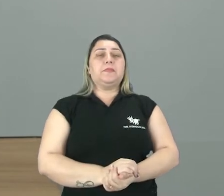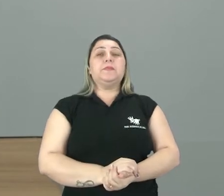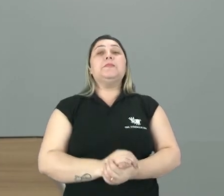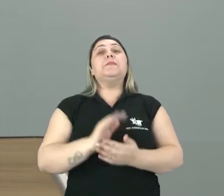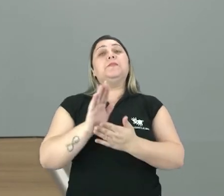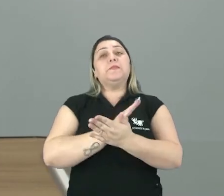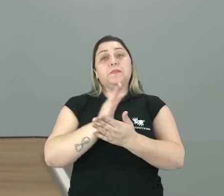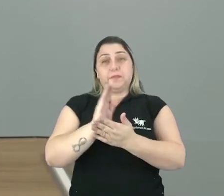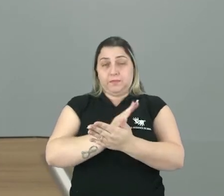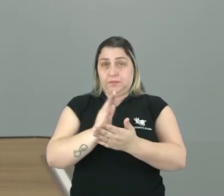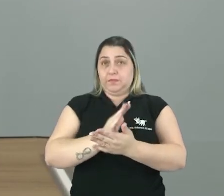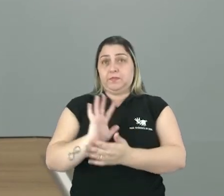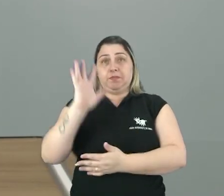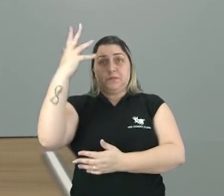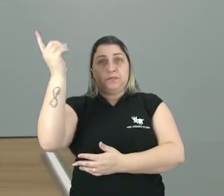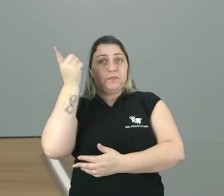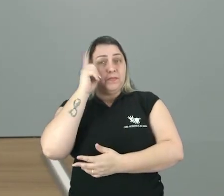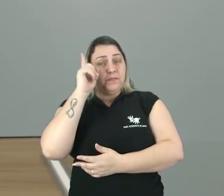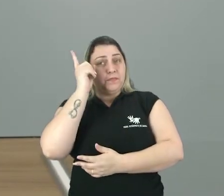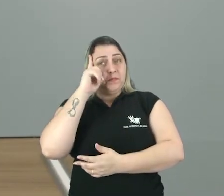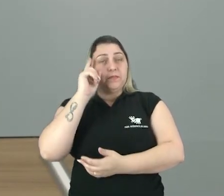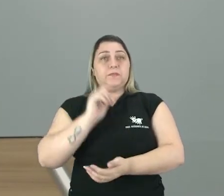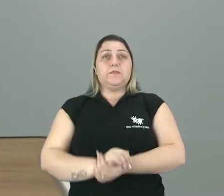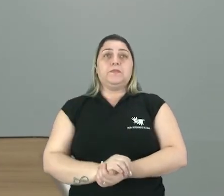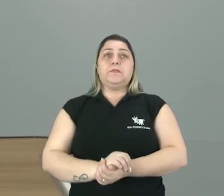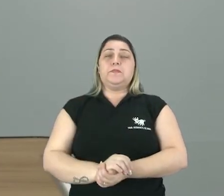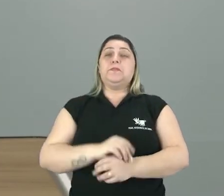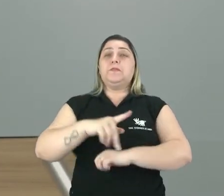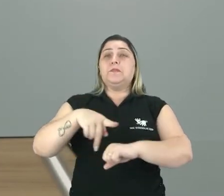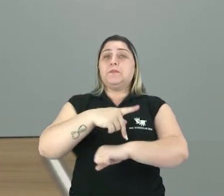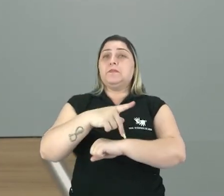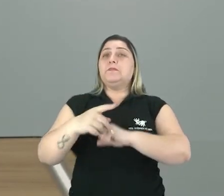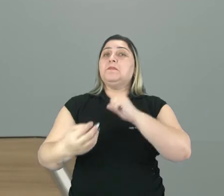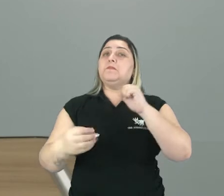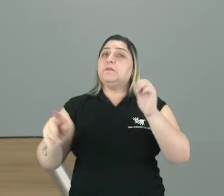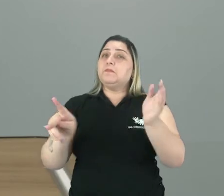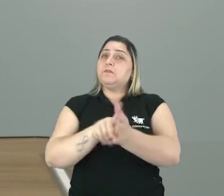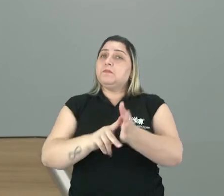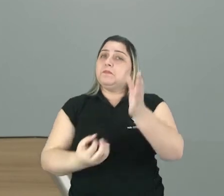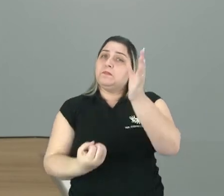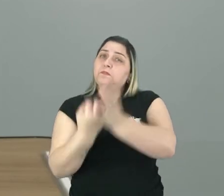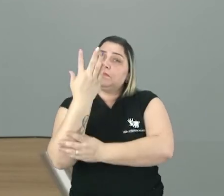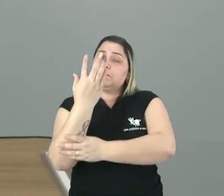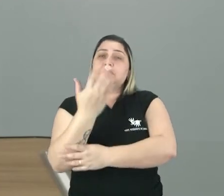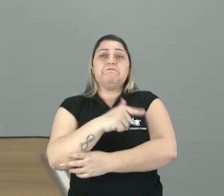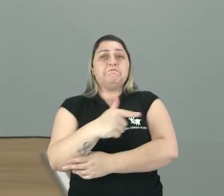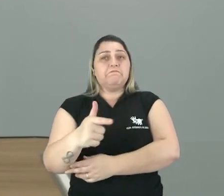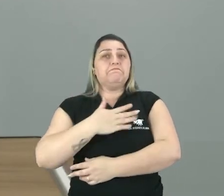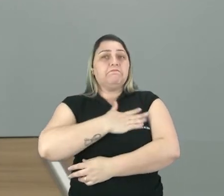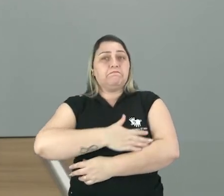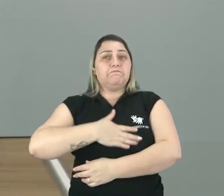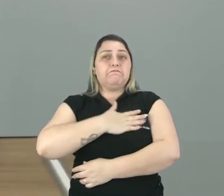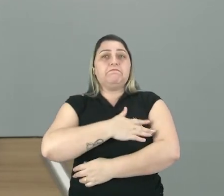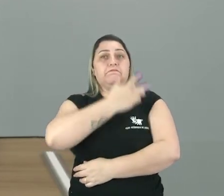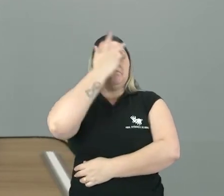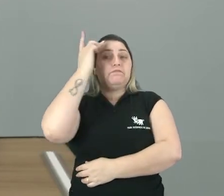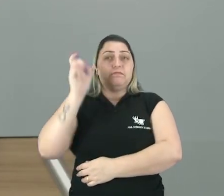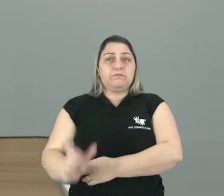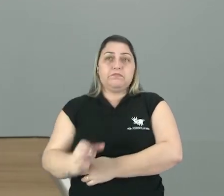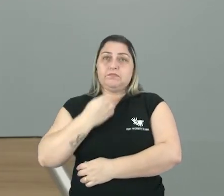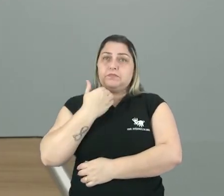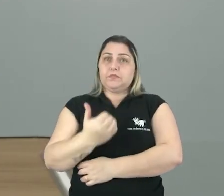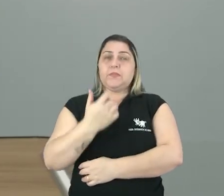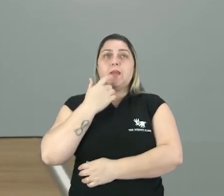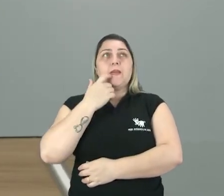situações do seu cotidiano. E muitas vezes no seu país de origem. Não acontece de maneira satisfatória para aquela pessoa. Tá bom?